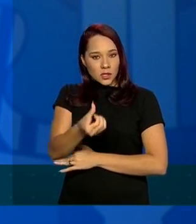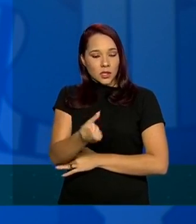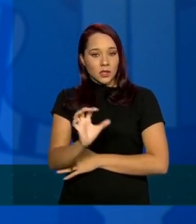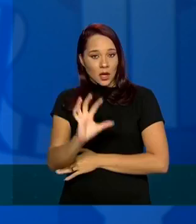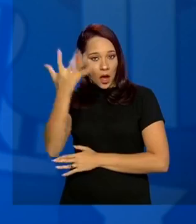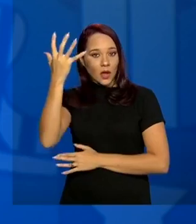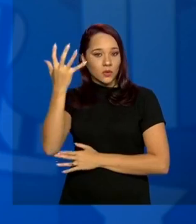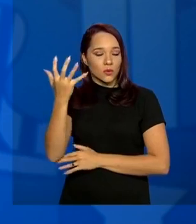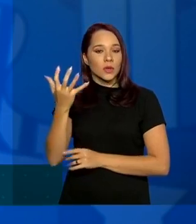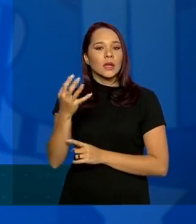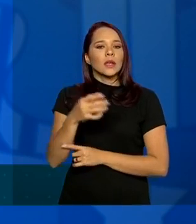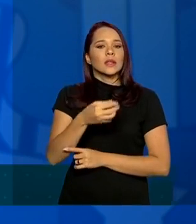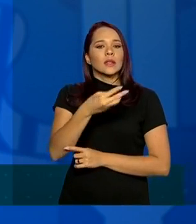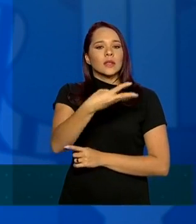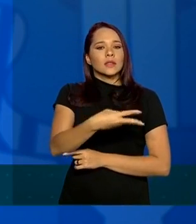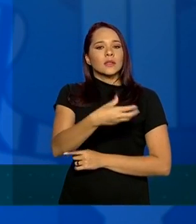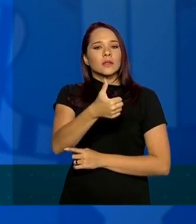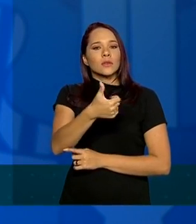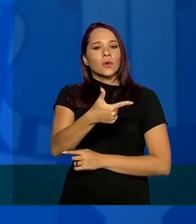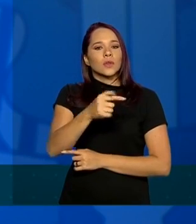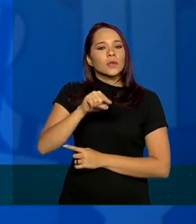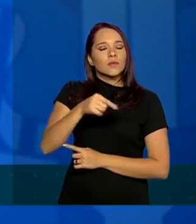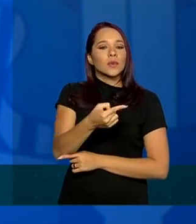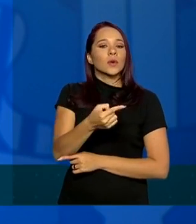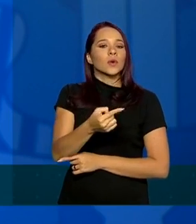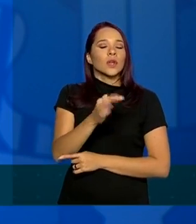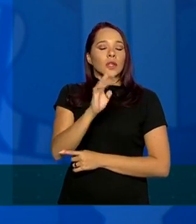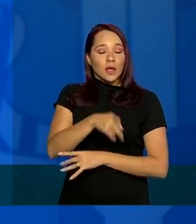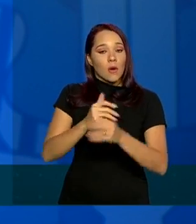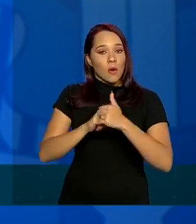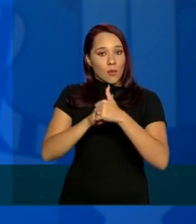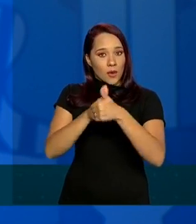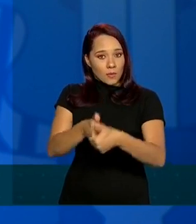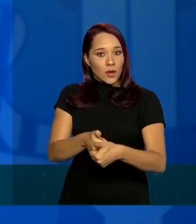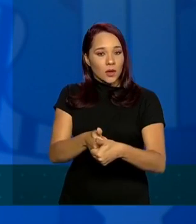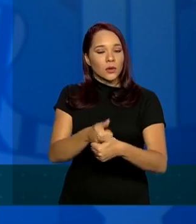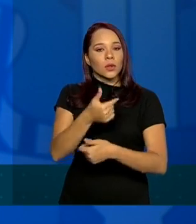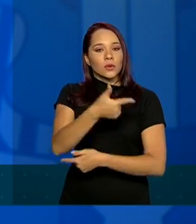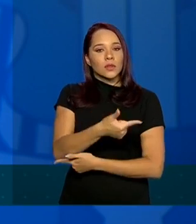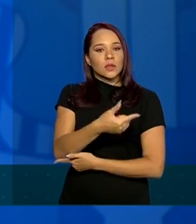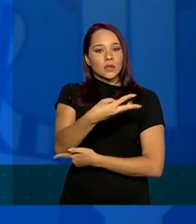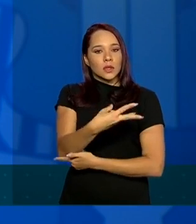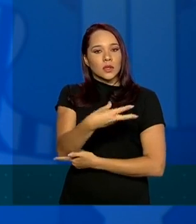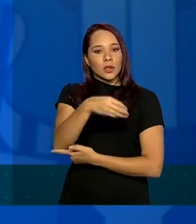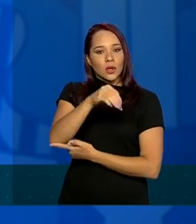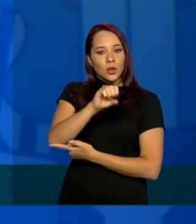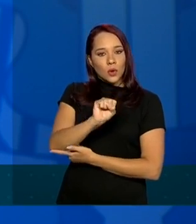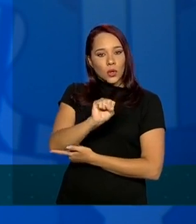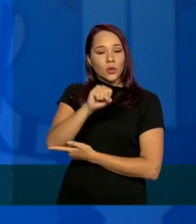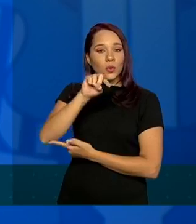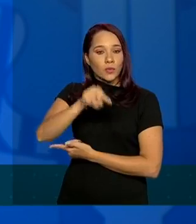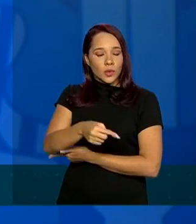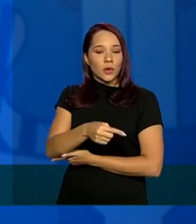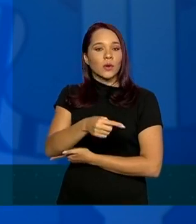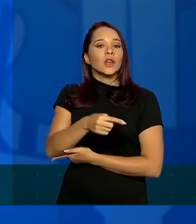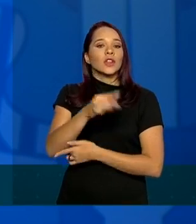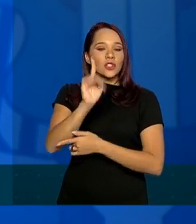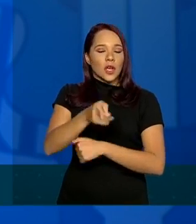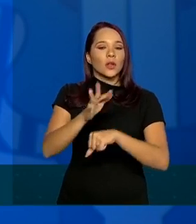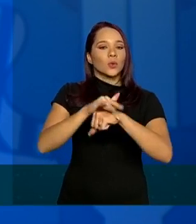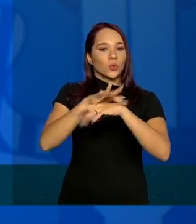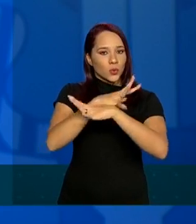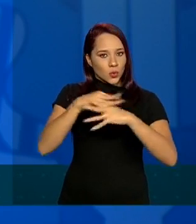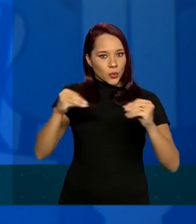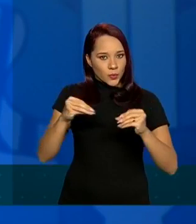dos quais 312.851 estavam em acompanhamento, 238.617 já estavam